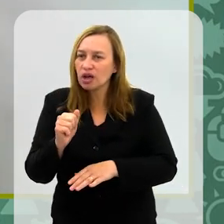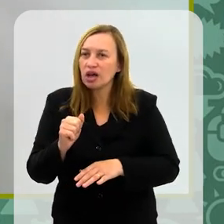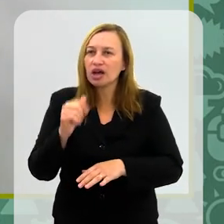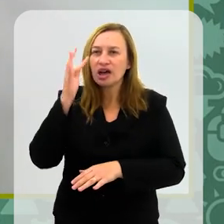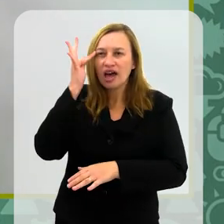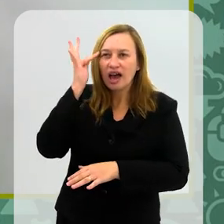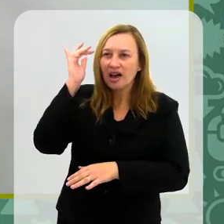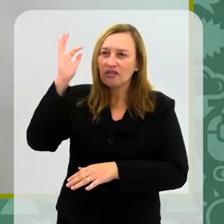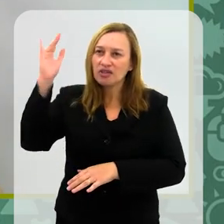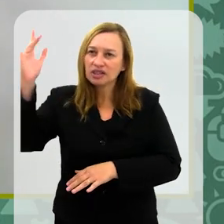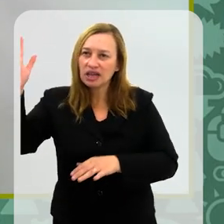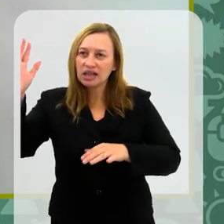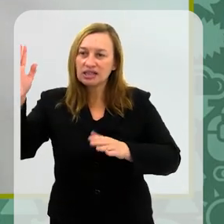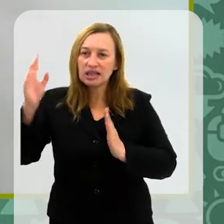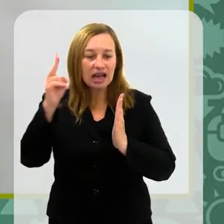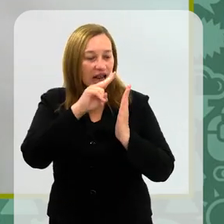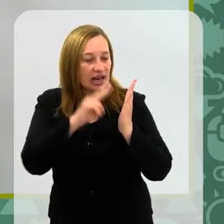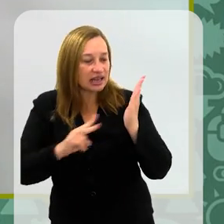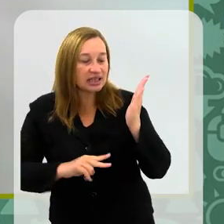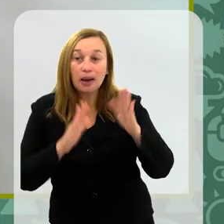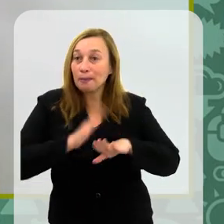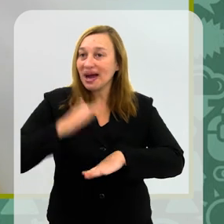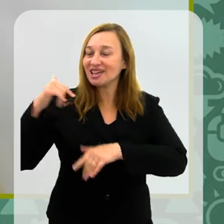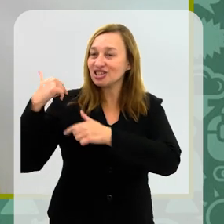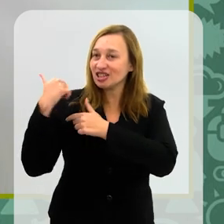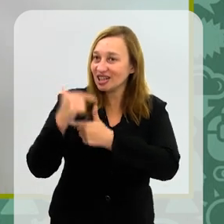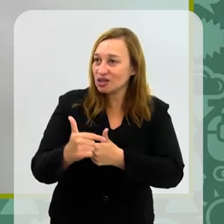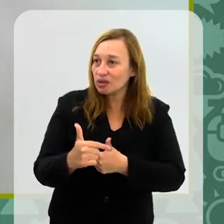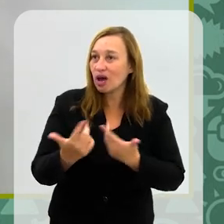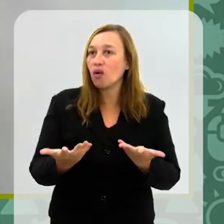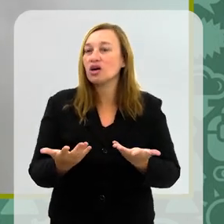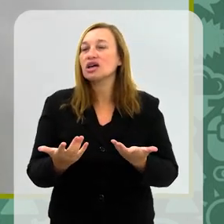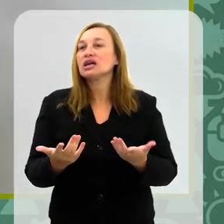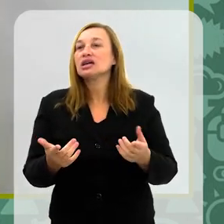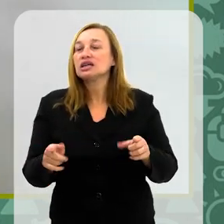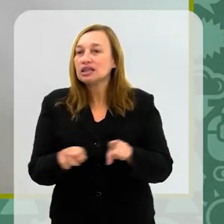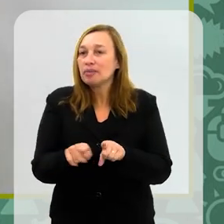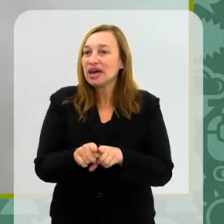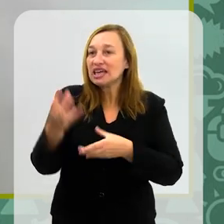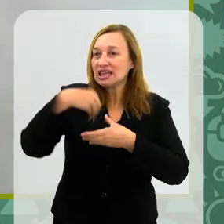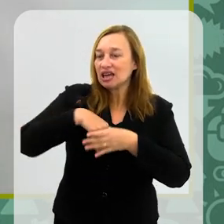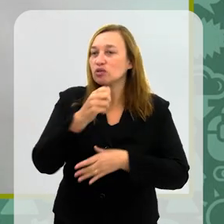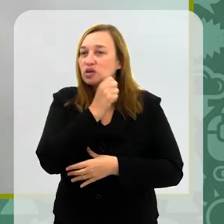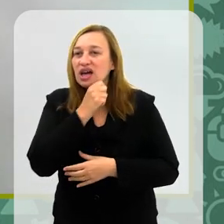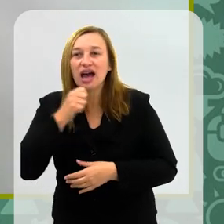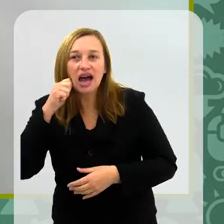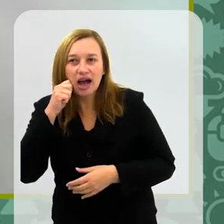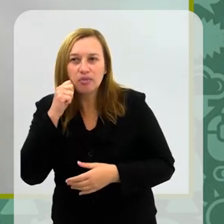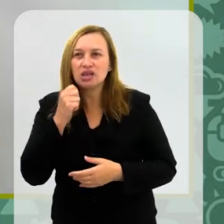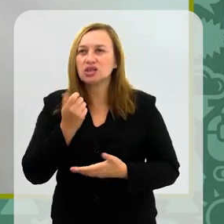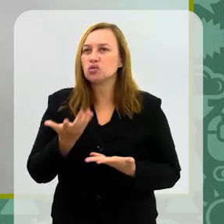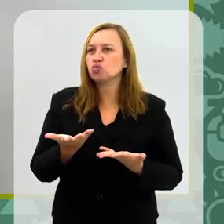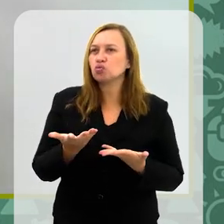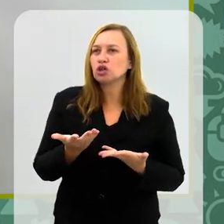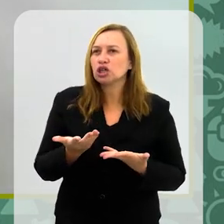a Fantasia seja mais lida de forma mais tradicional até, né? E tal. E até também dentro da Amazon, né? Não tinha